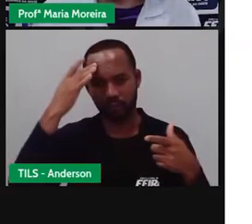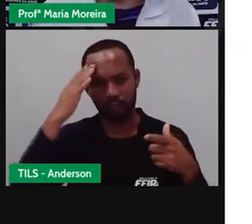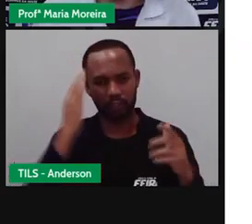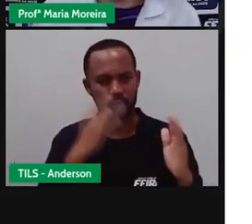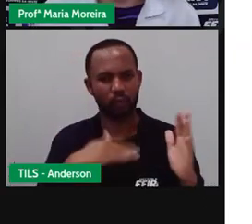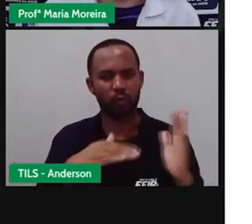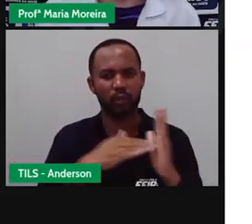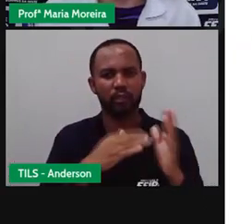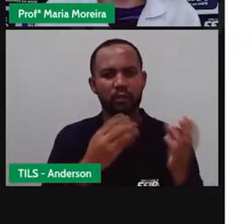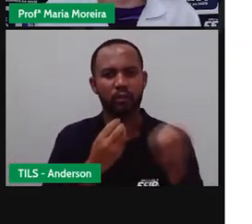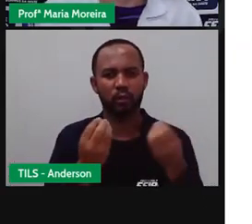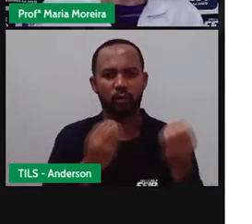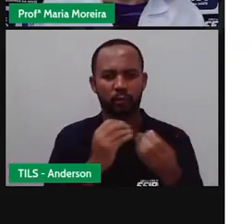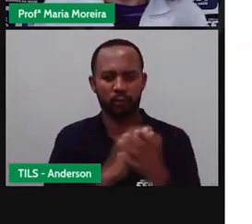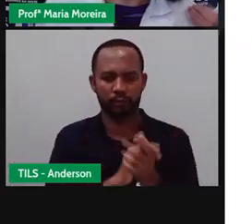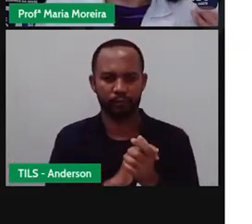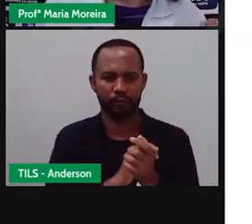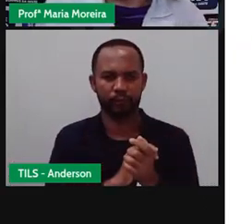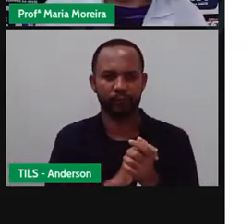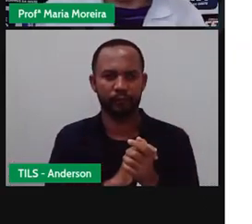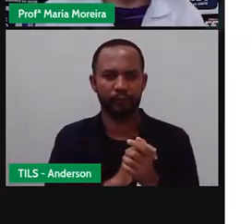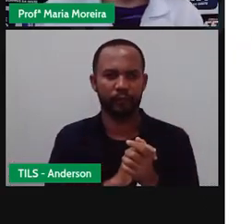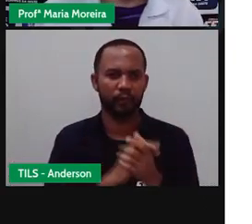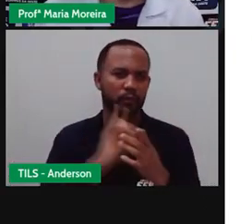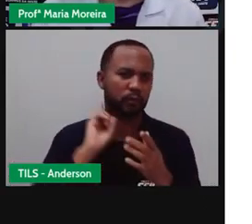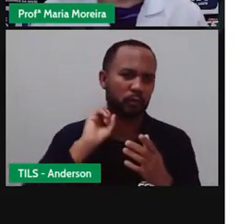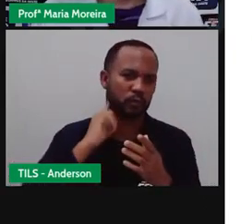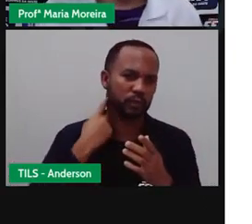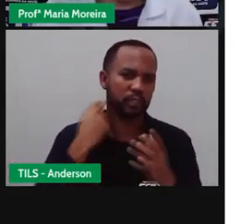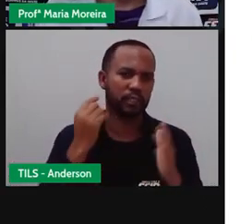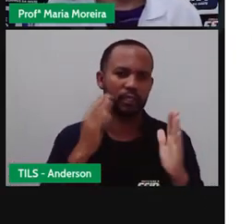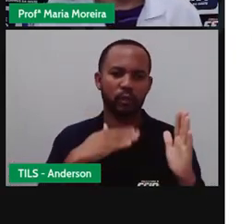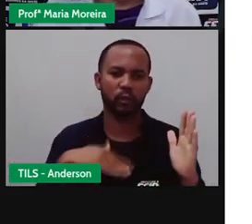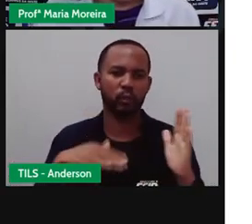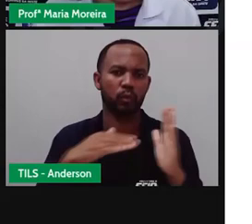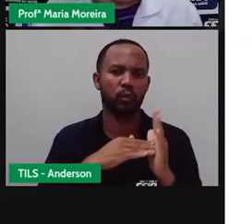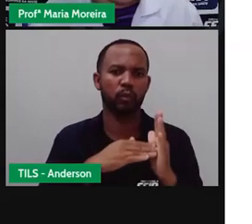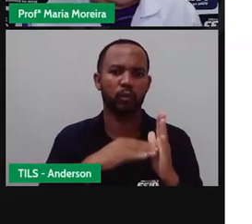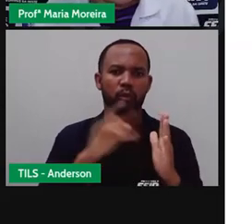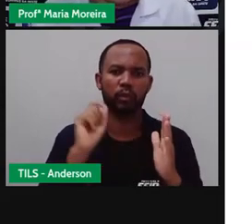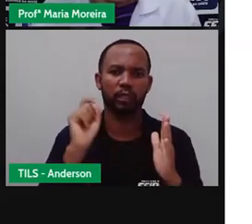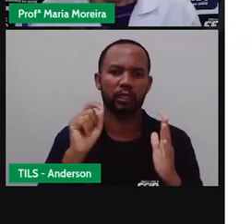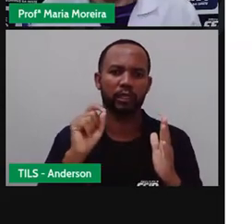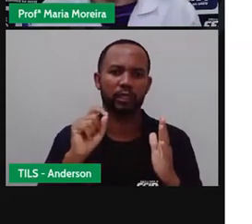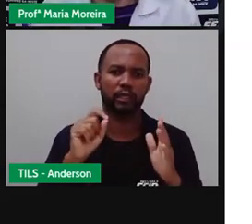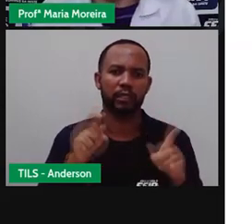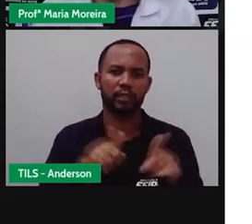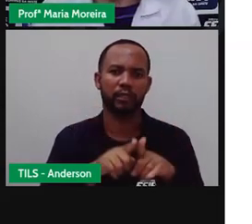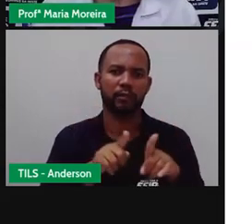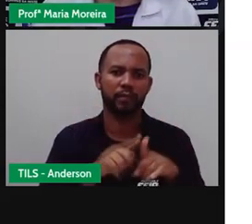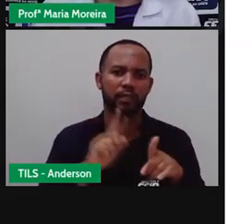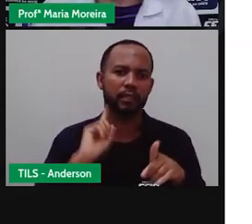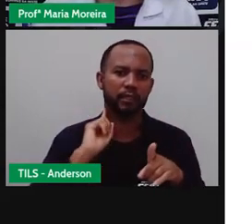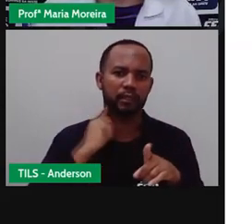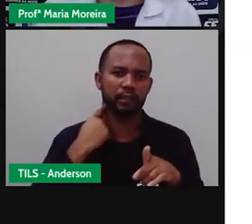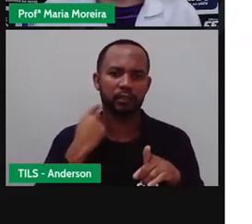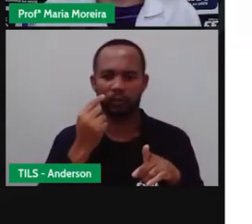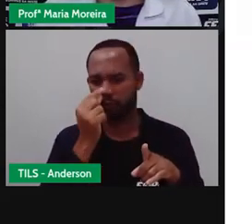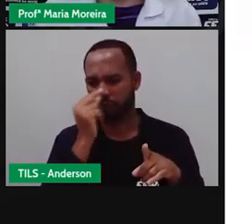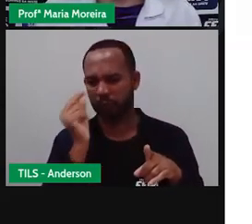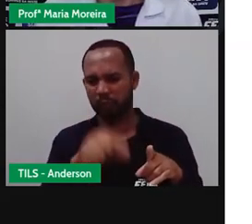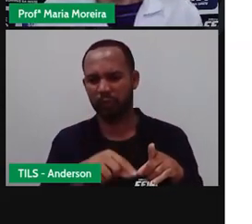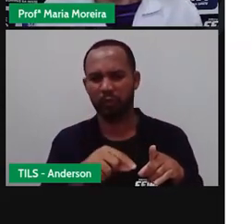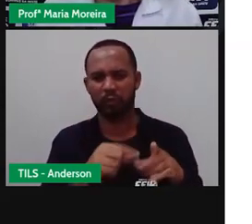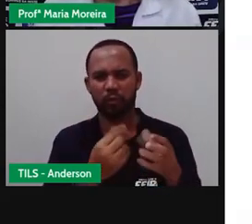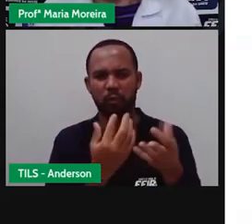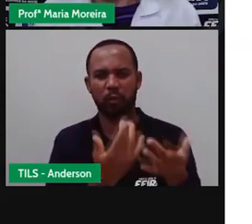falou aqui sobre os vetores, não é isso? A poluição, tudo isso aí. Inclusive o lixo, ele entope bueiras nesse período chuvoso,